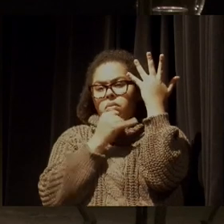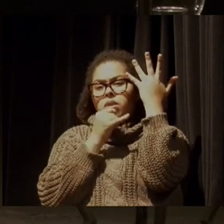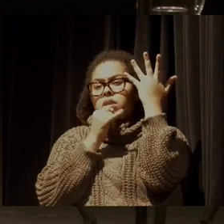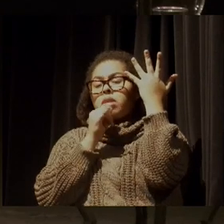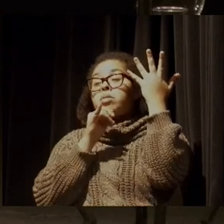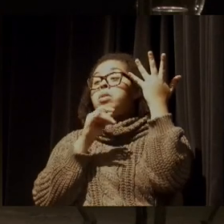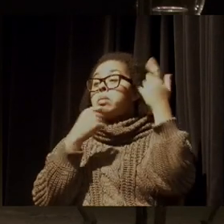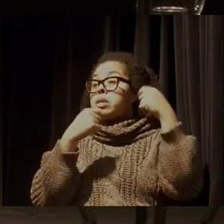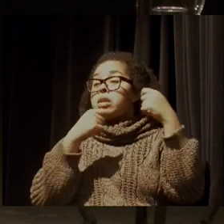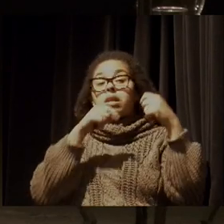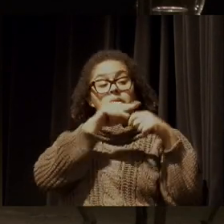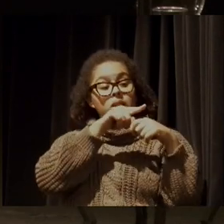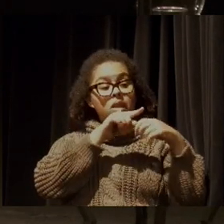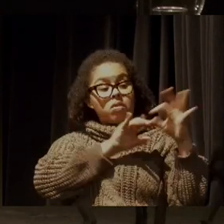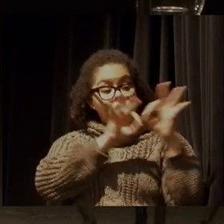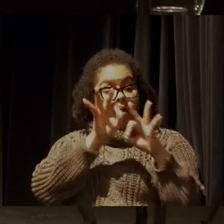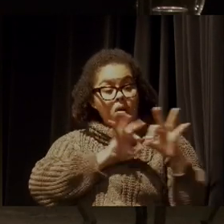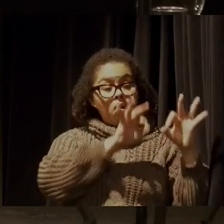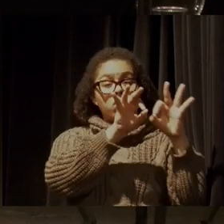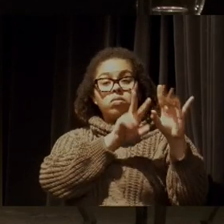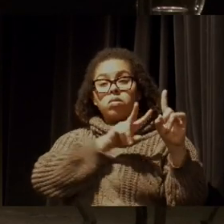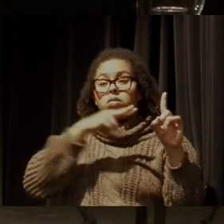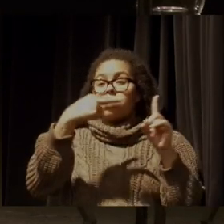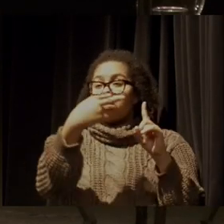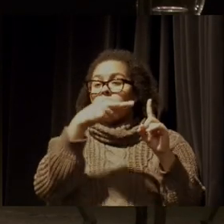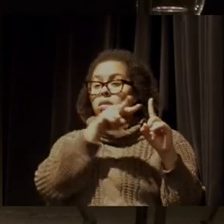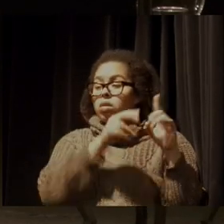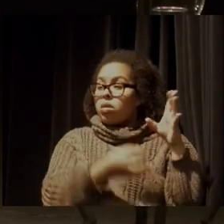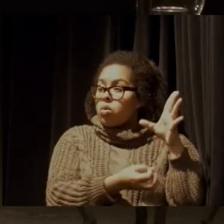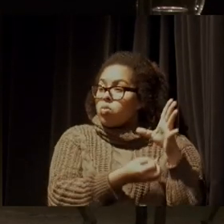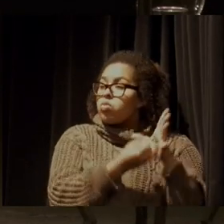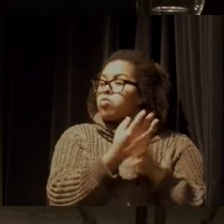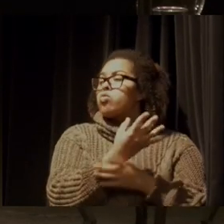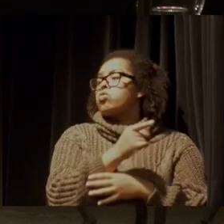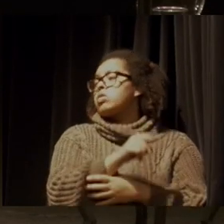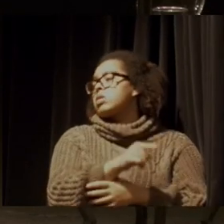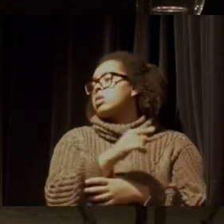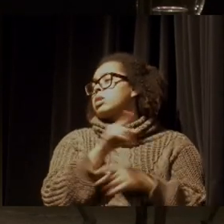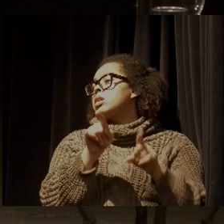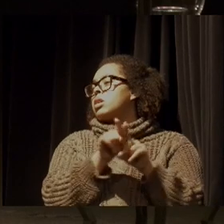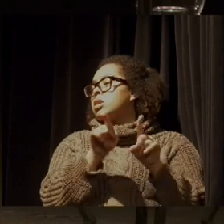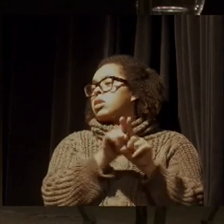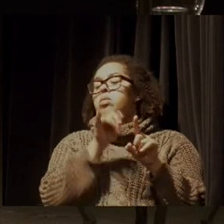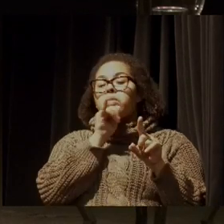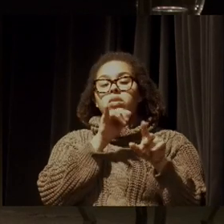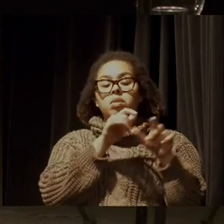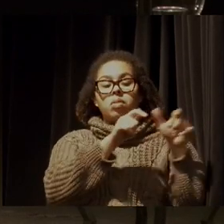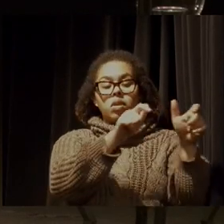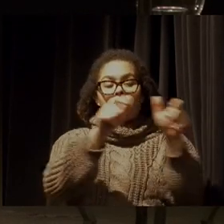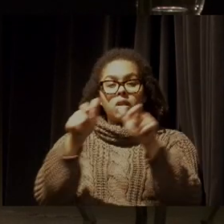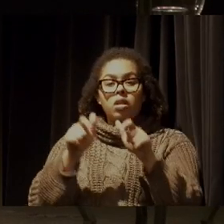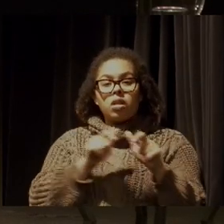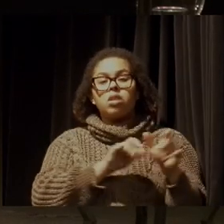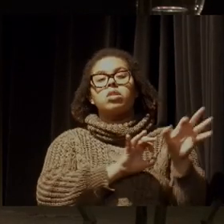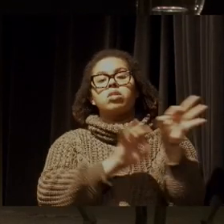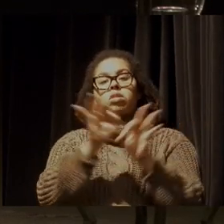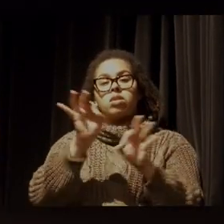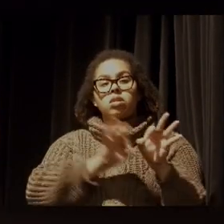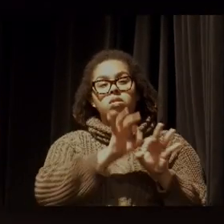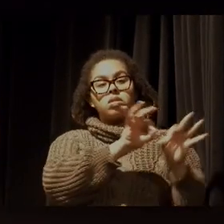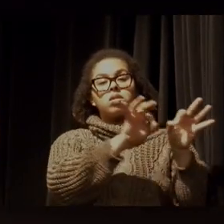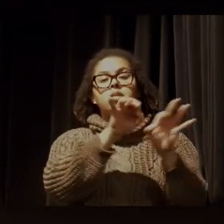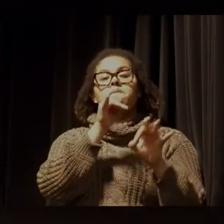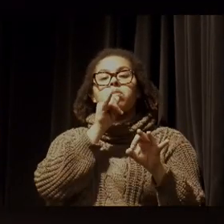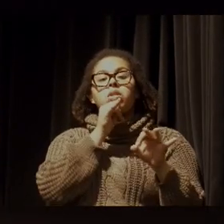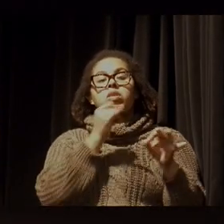visibilizar esse movimento que nasce, que emerge, o movimento que cria as reservas extrativistas, o movimento que cria